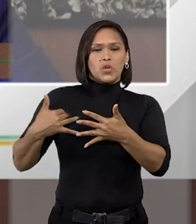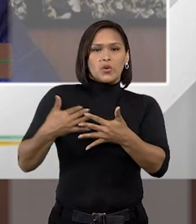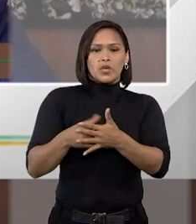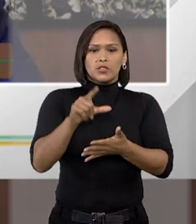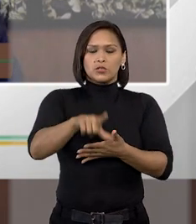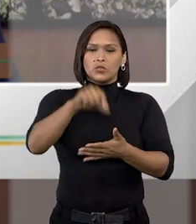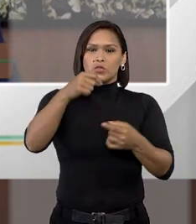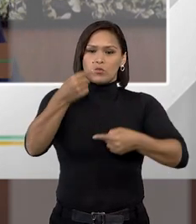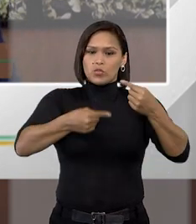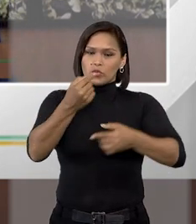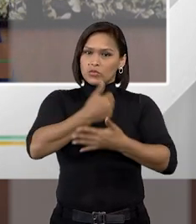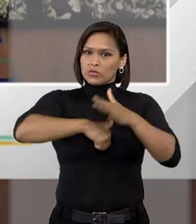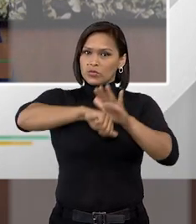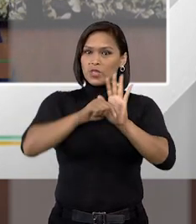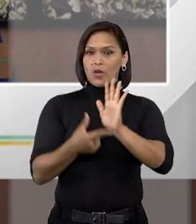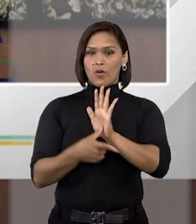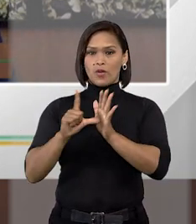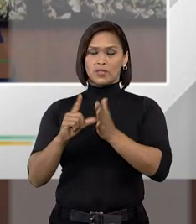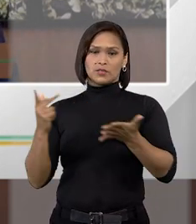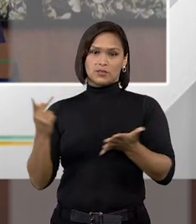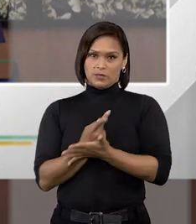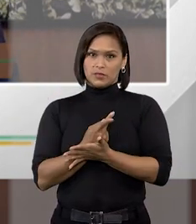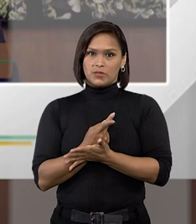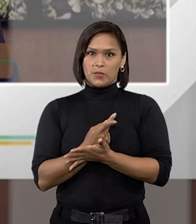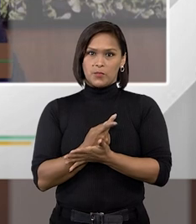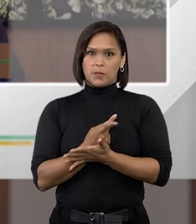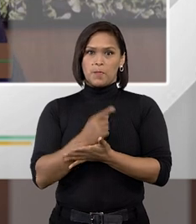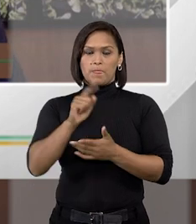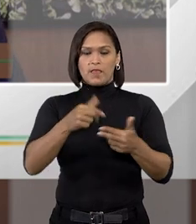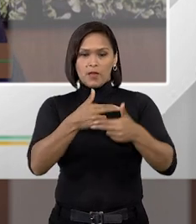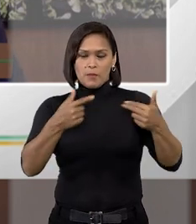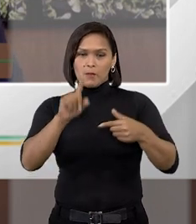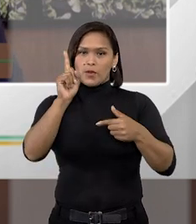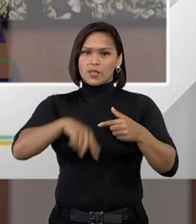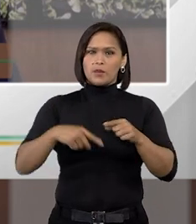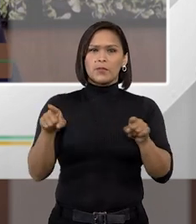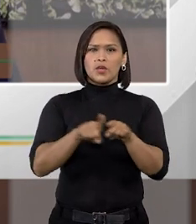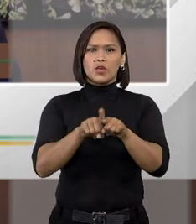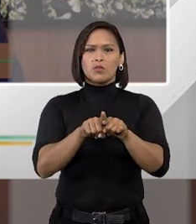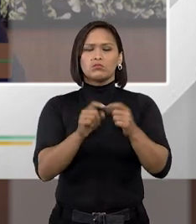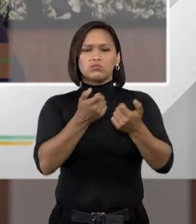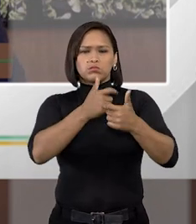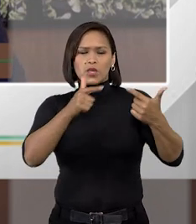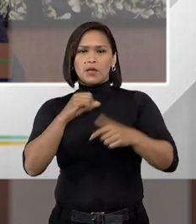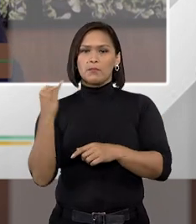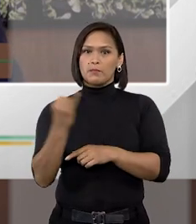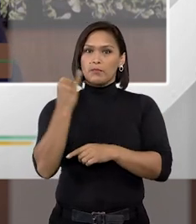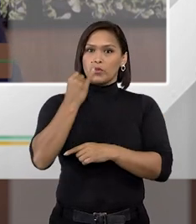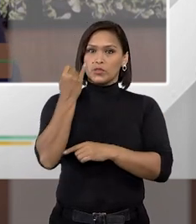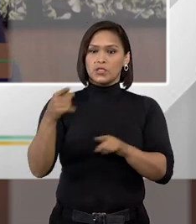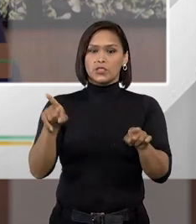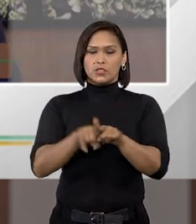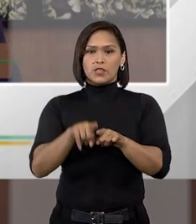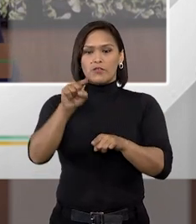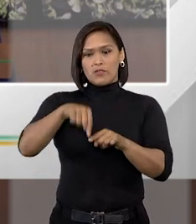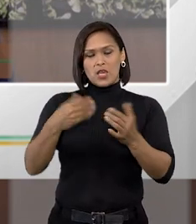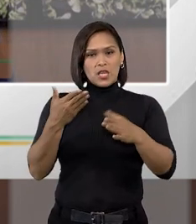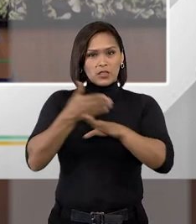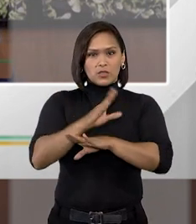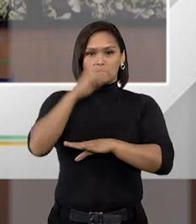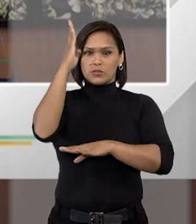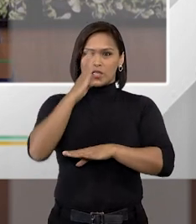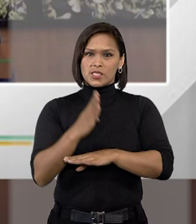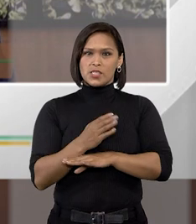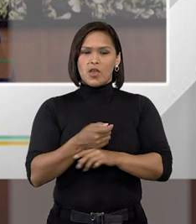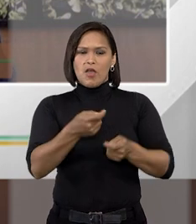uma escolha político-criminal anterior. Passa também por um fenômeno grande que foi encampado no Brasil, que foi